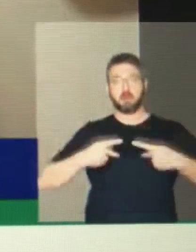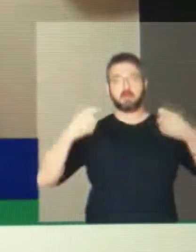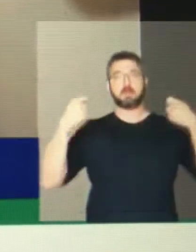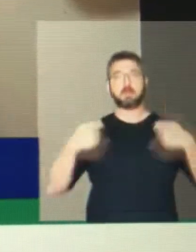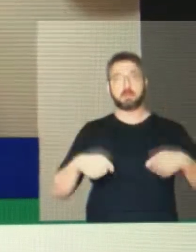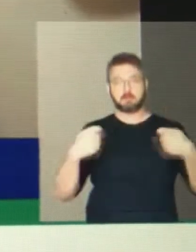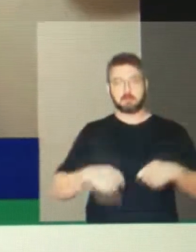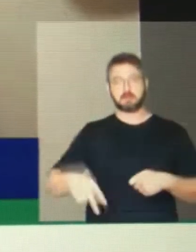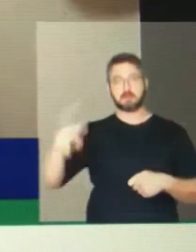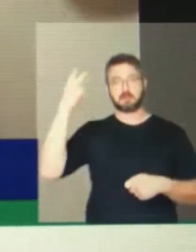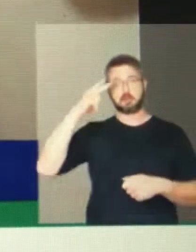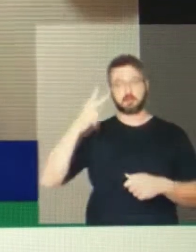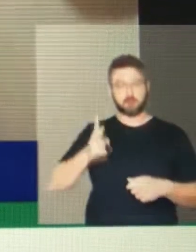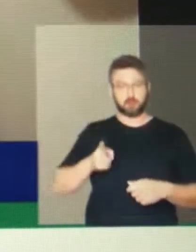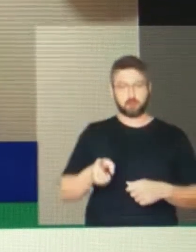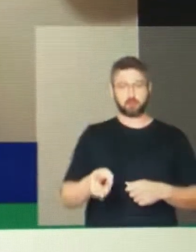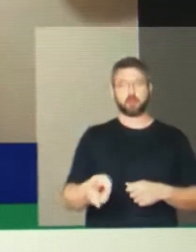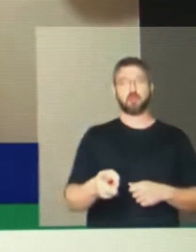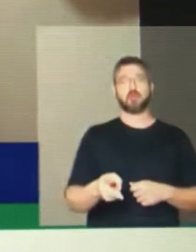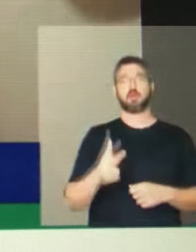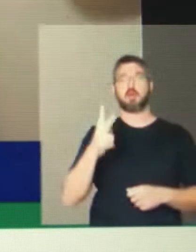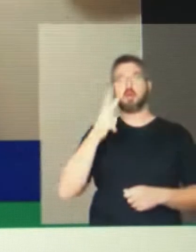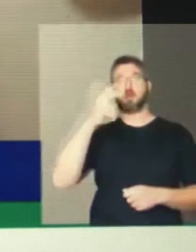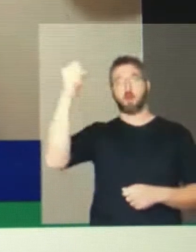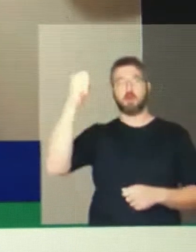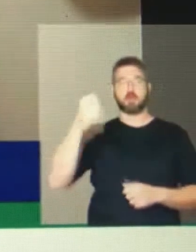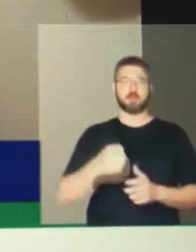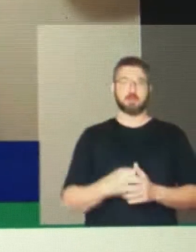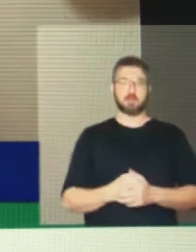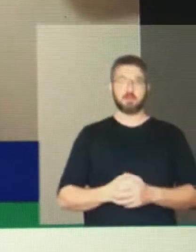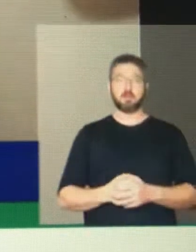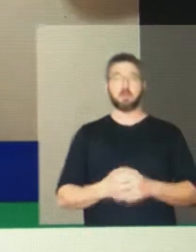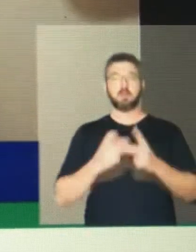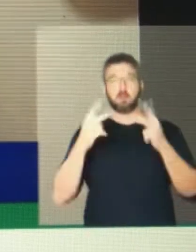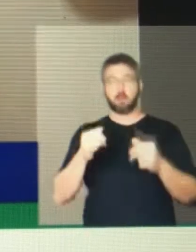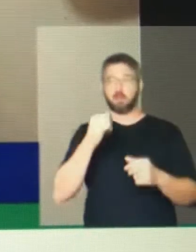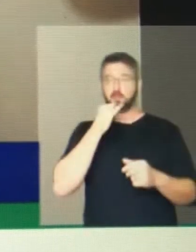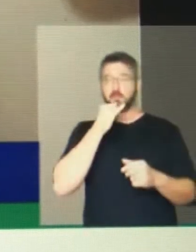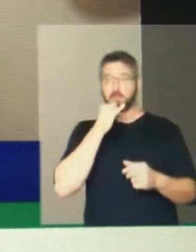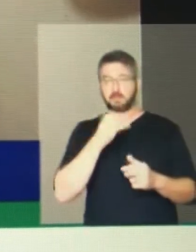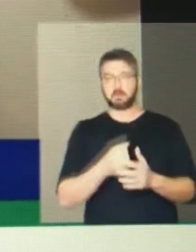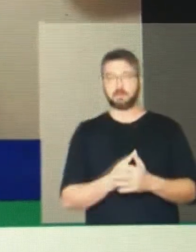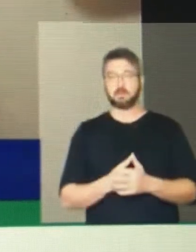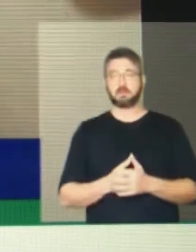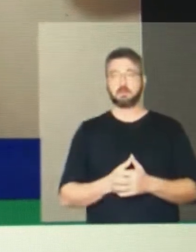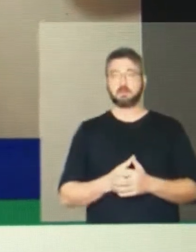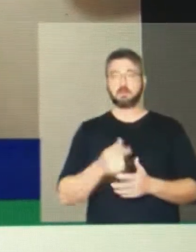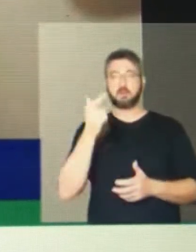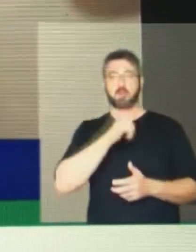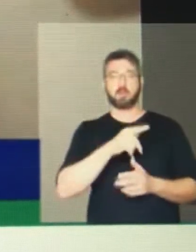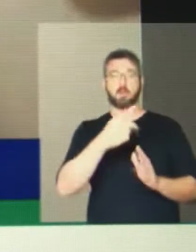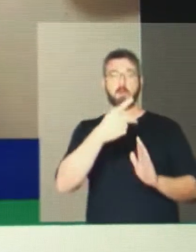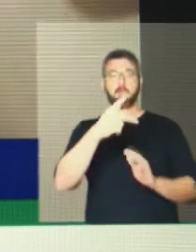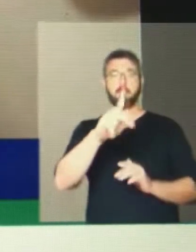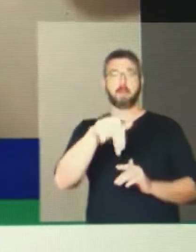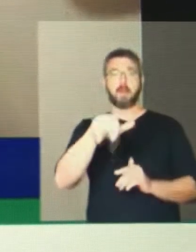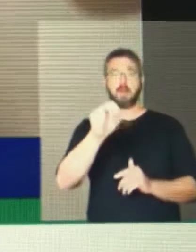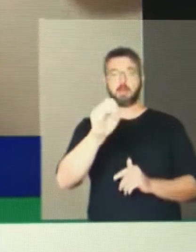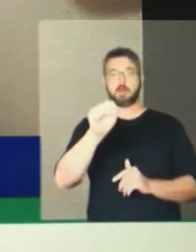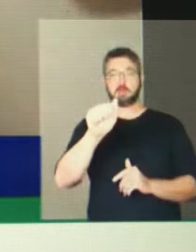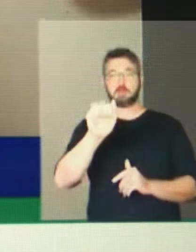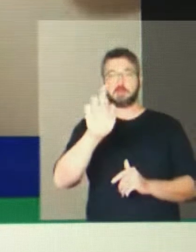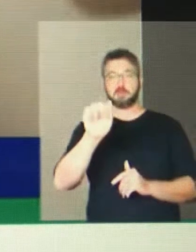atingimos com o Pano Sábado. Quero parabenizar a ministra Tereza Cristina por todo o seu empenho, prestígio e